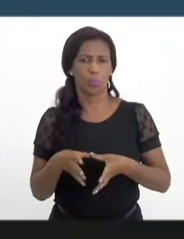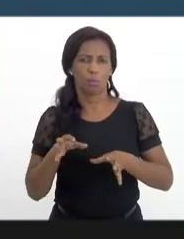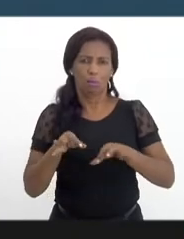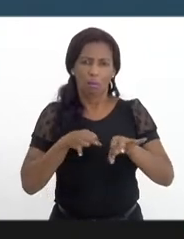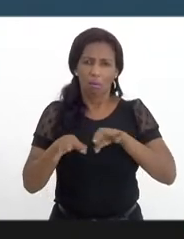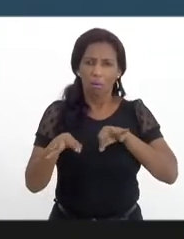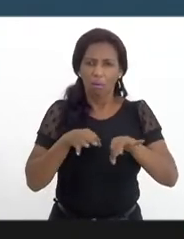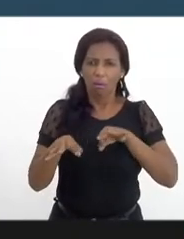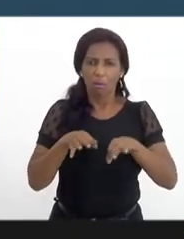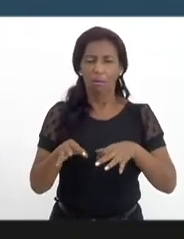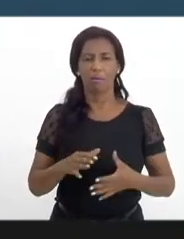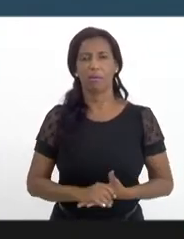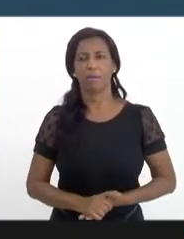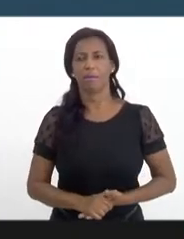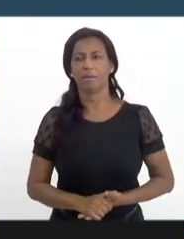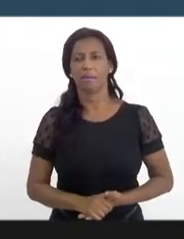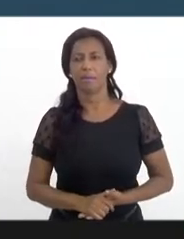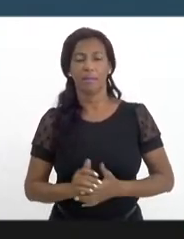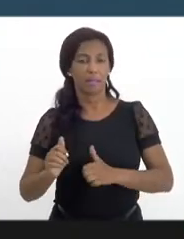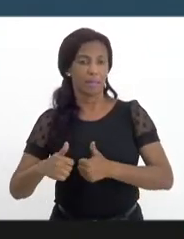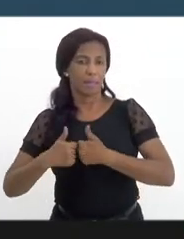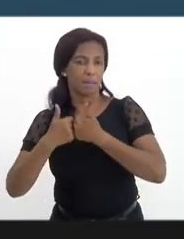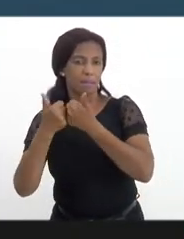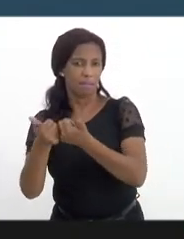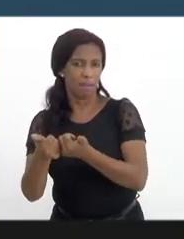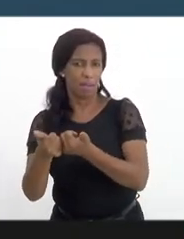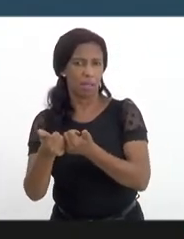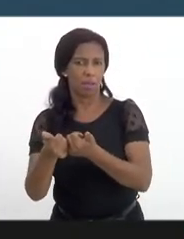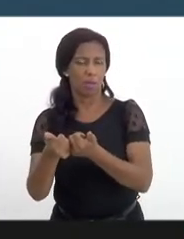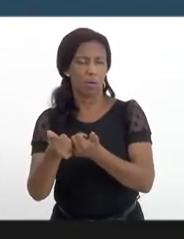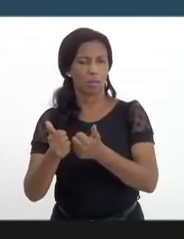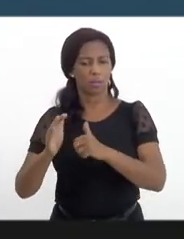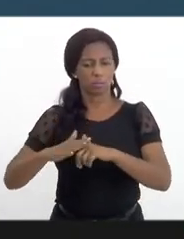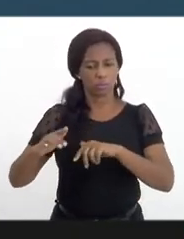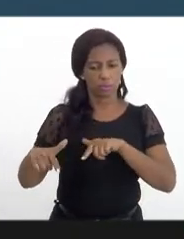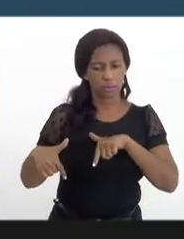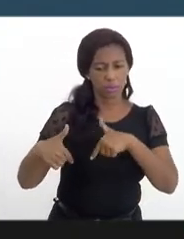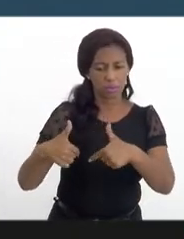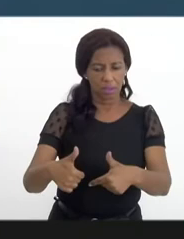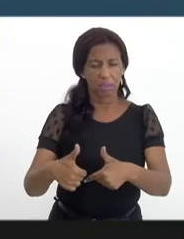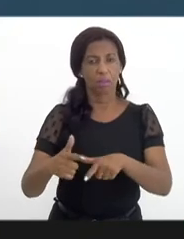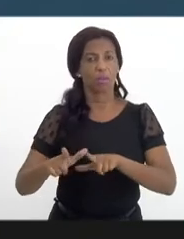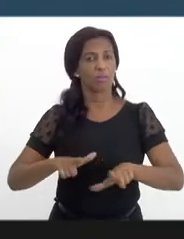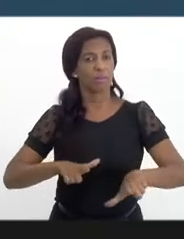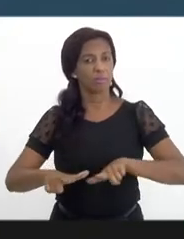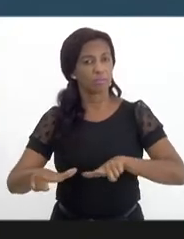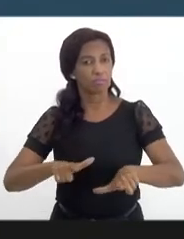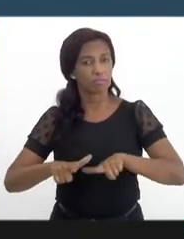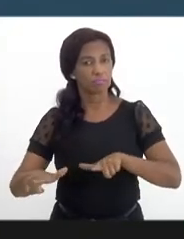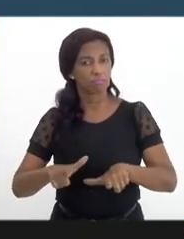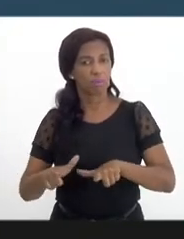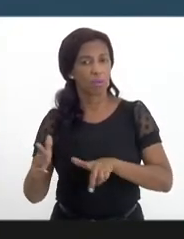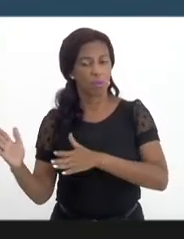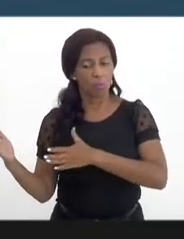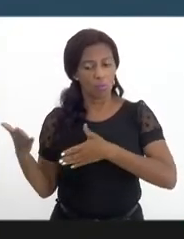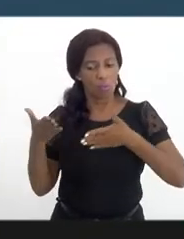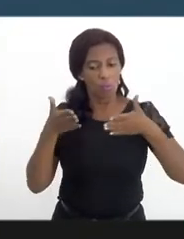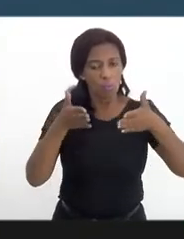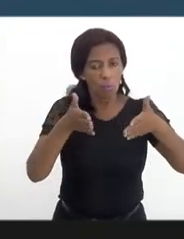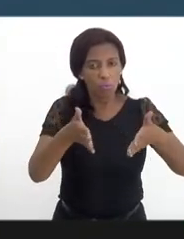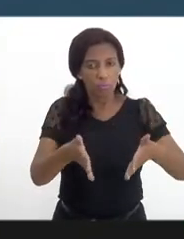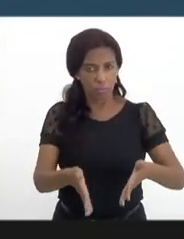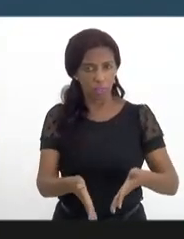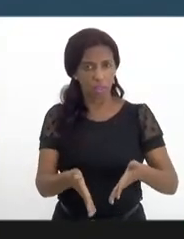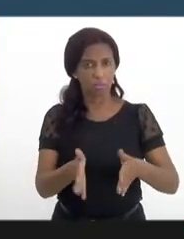prepare, que melhore as suas atuações e faça um trabalho voltado a